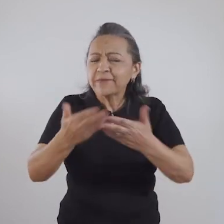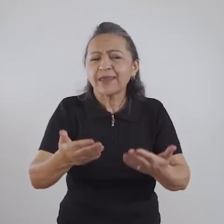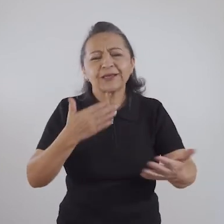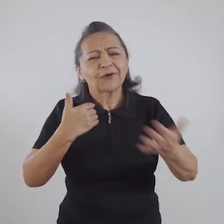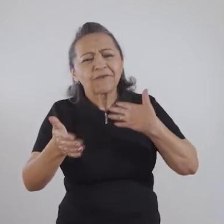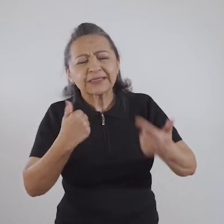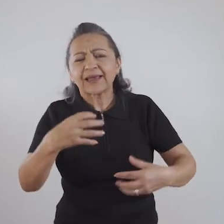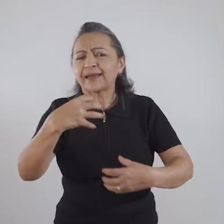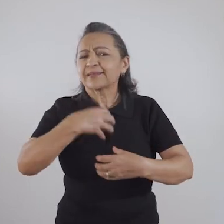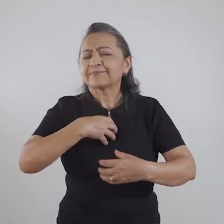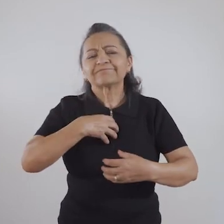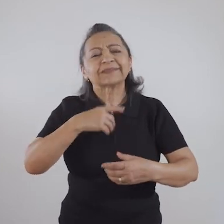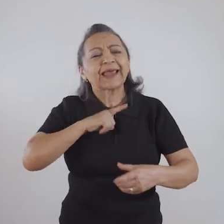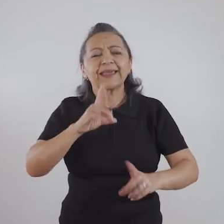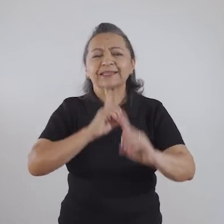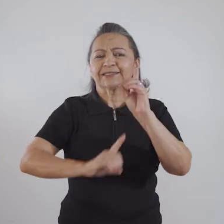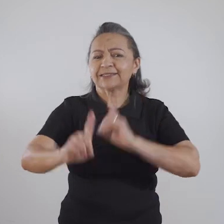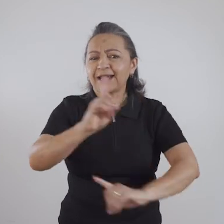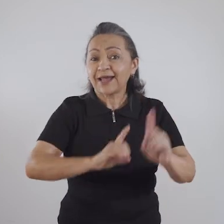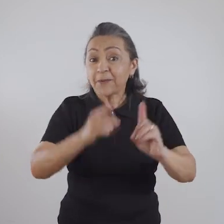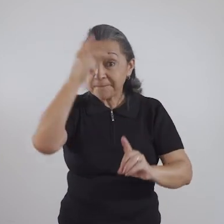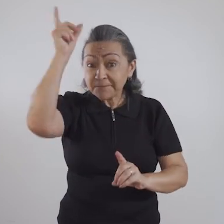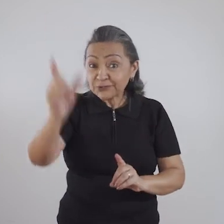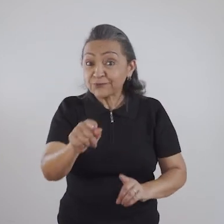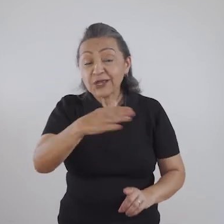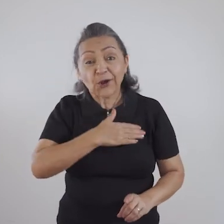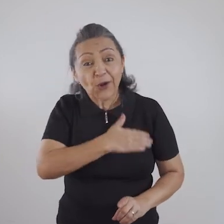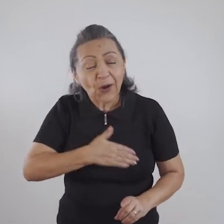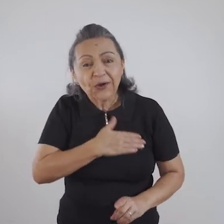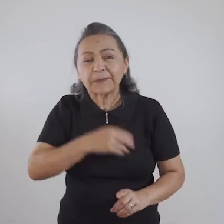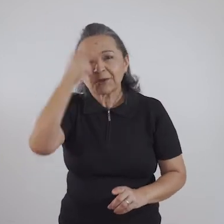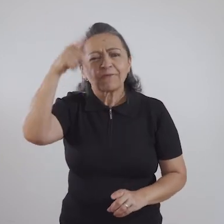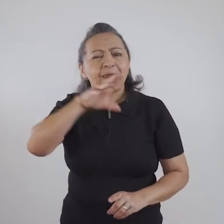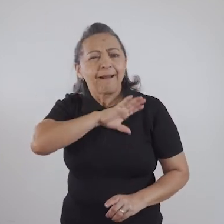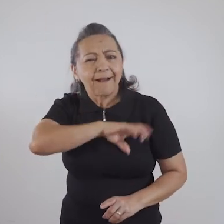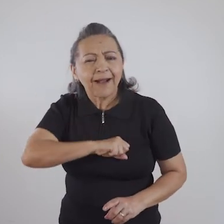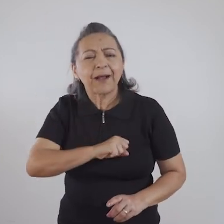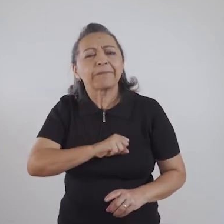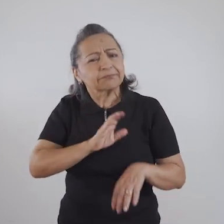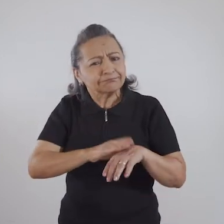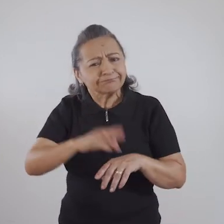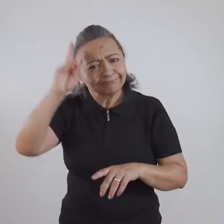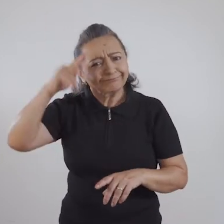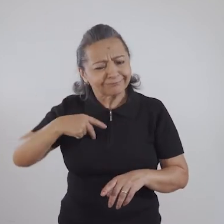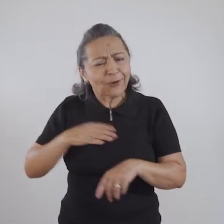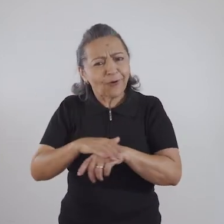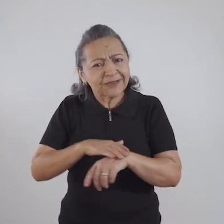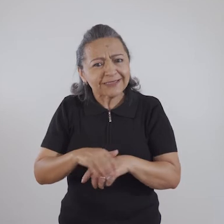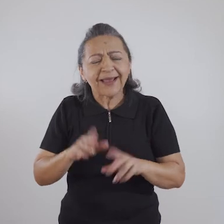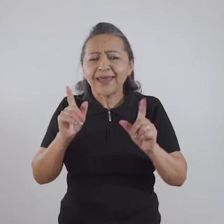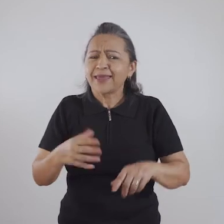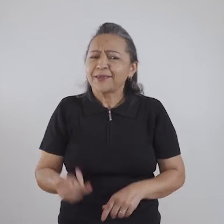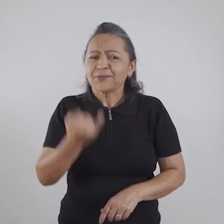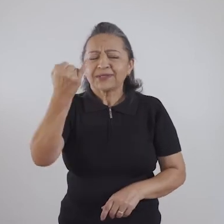se descobrir, de se desenvolver, de conversar, de ter diálogos com as pessoas que vocês gostam, com as